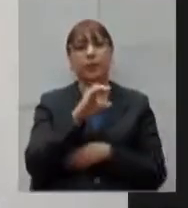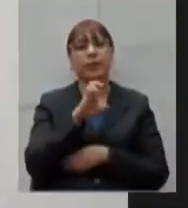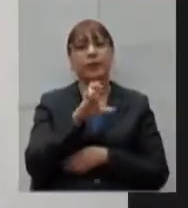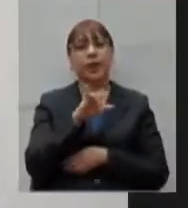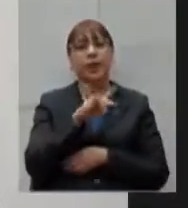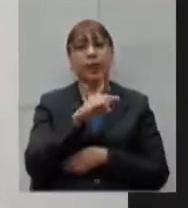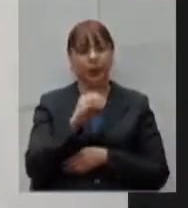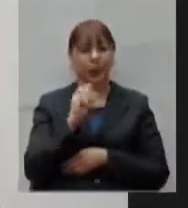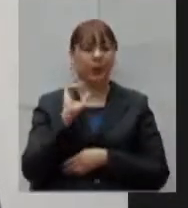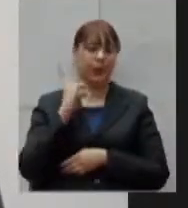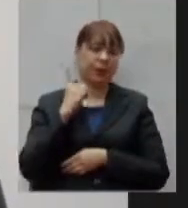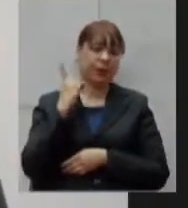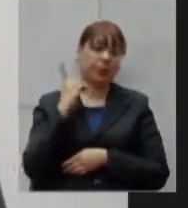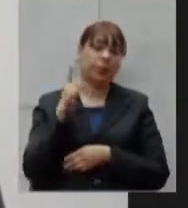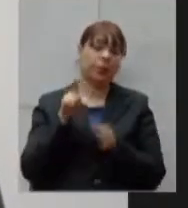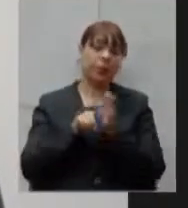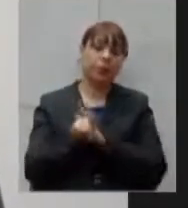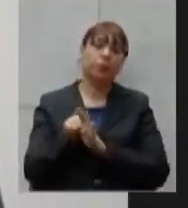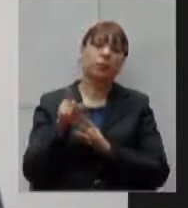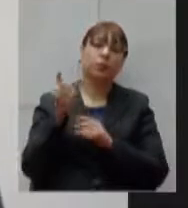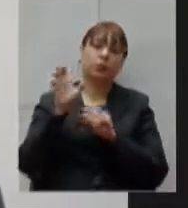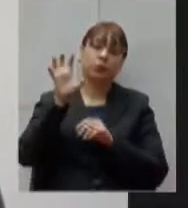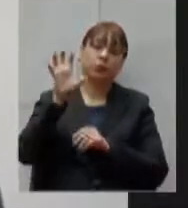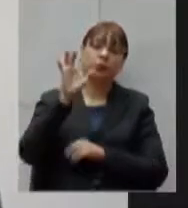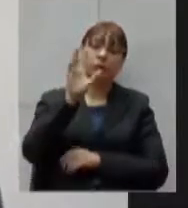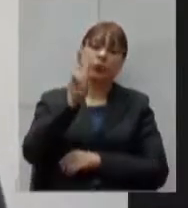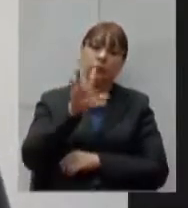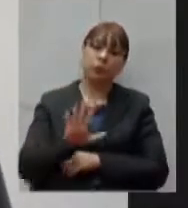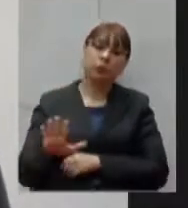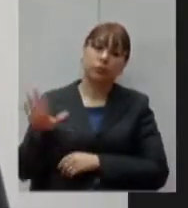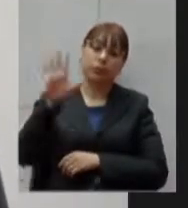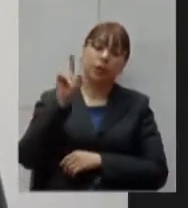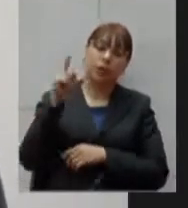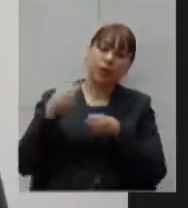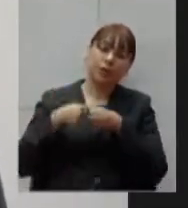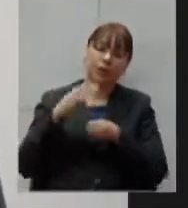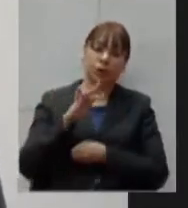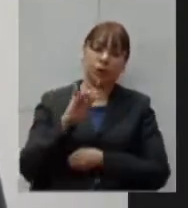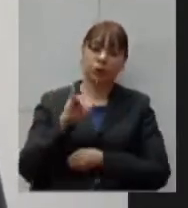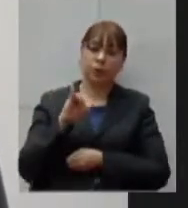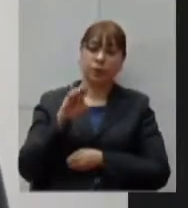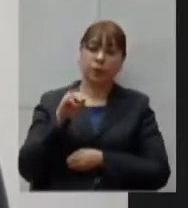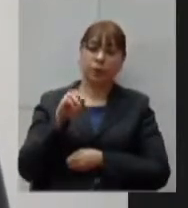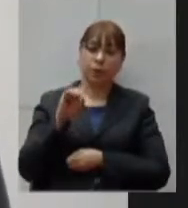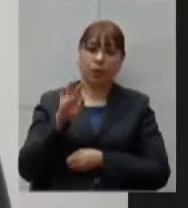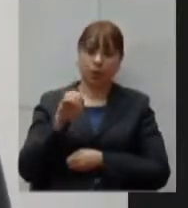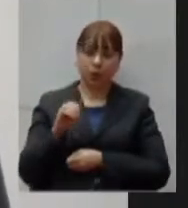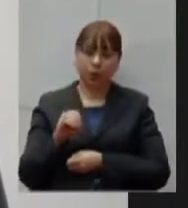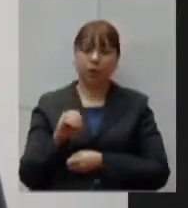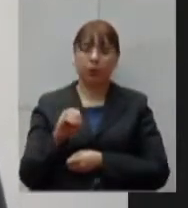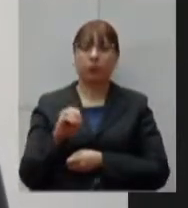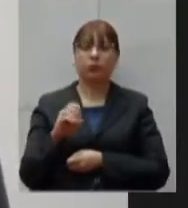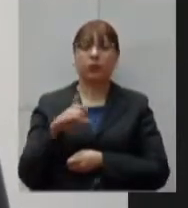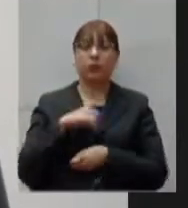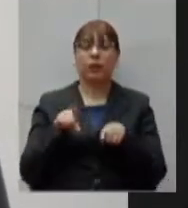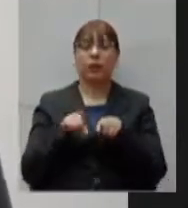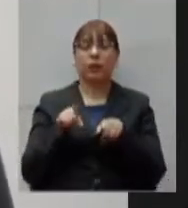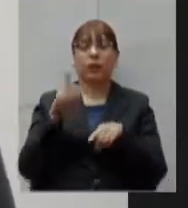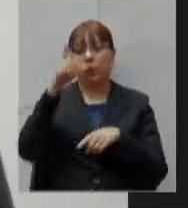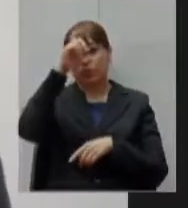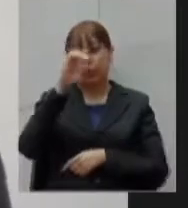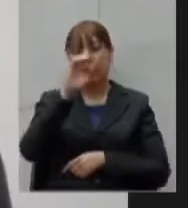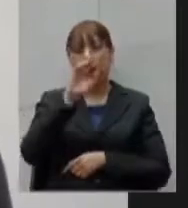situação do Vale do Aço Timóteo está reivindicando a gestão plena a situação do hospital Veracruz como novo